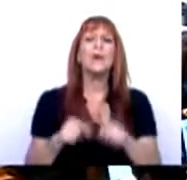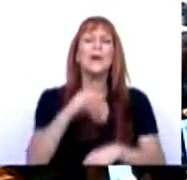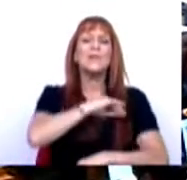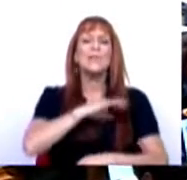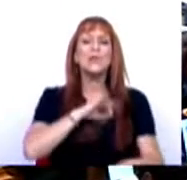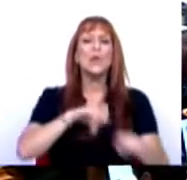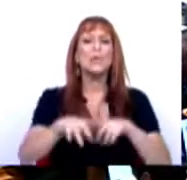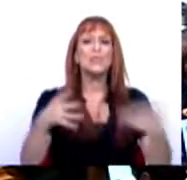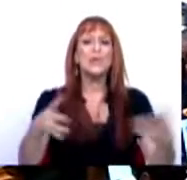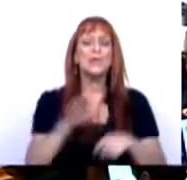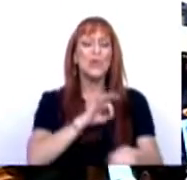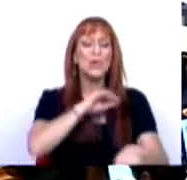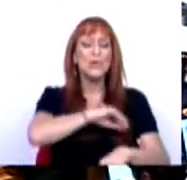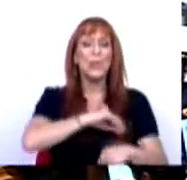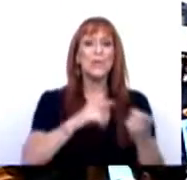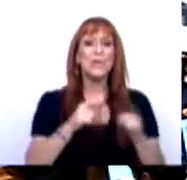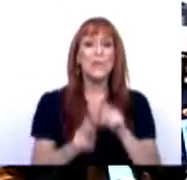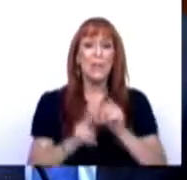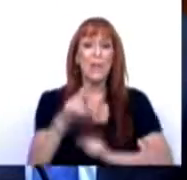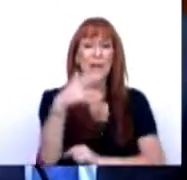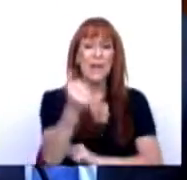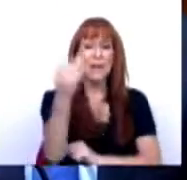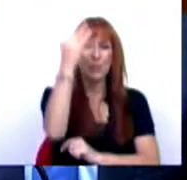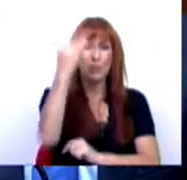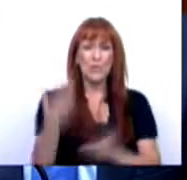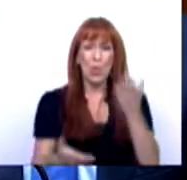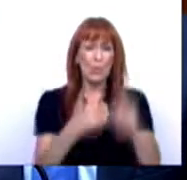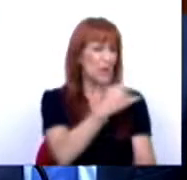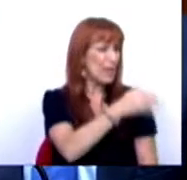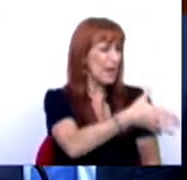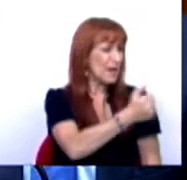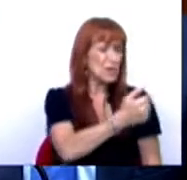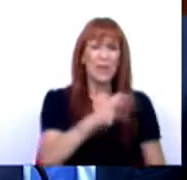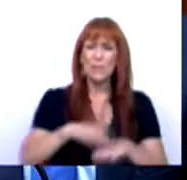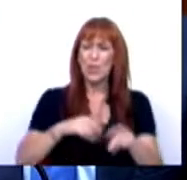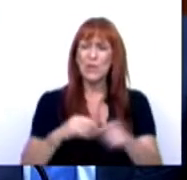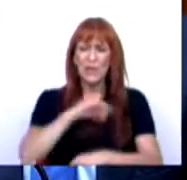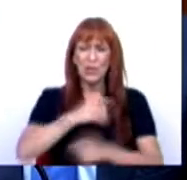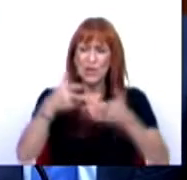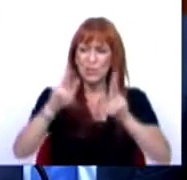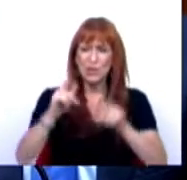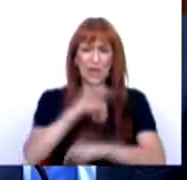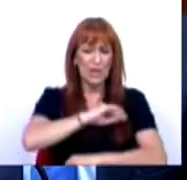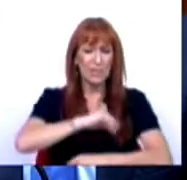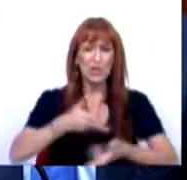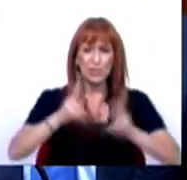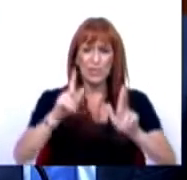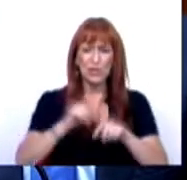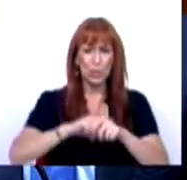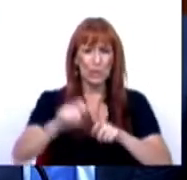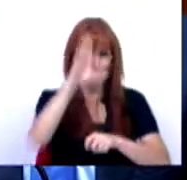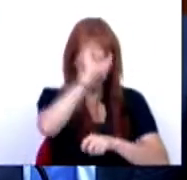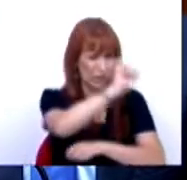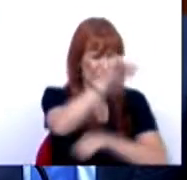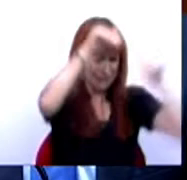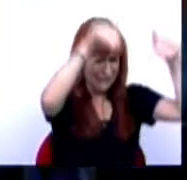Sr. Deputado, os salários aumentaram 15% face a 2015. Em relação ao rendimento disponível, o rendimento disponível durante o seu